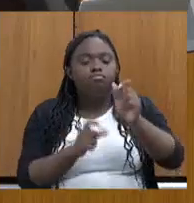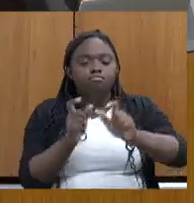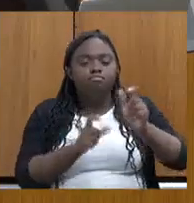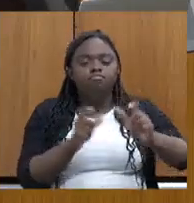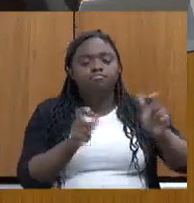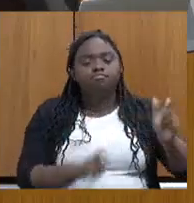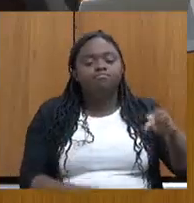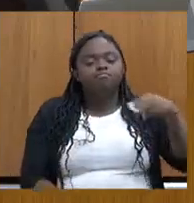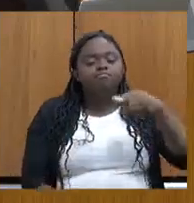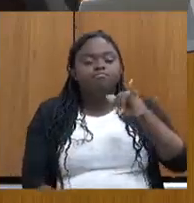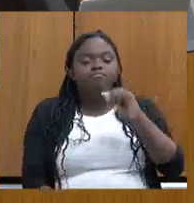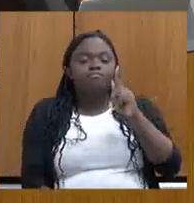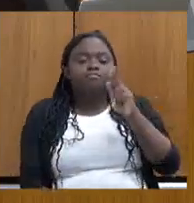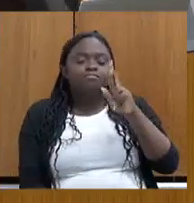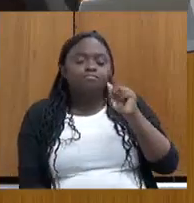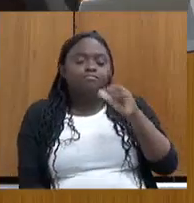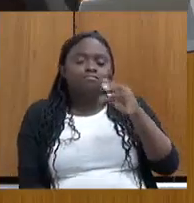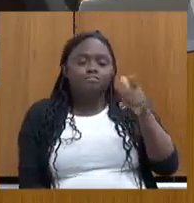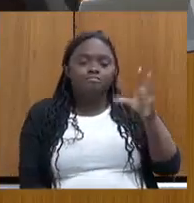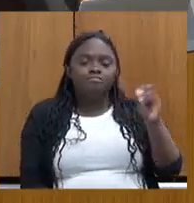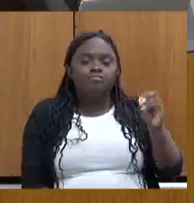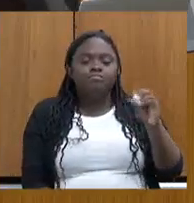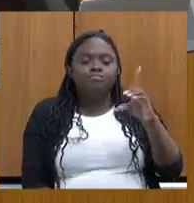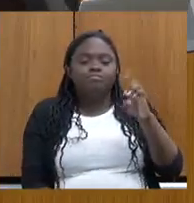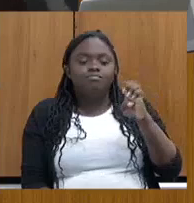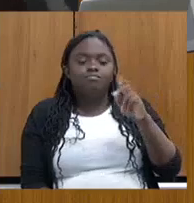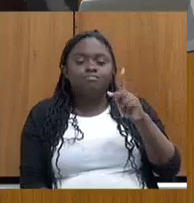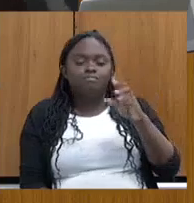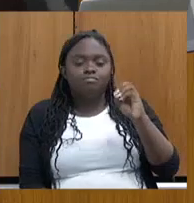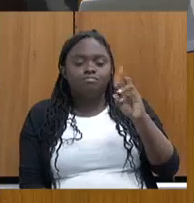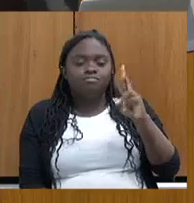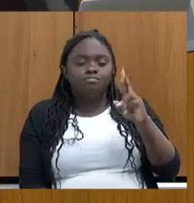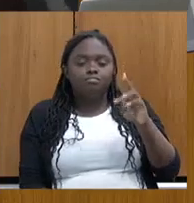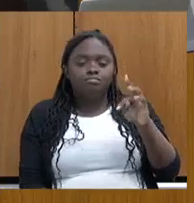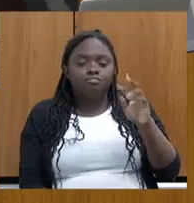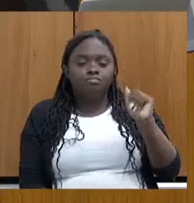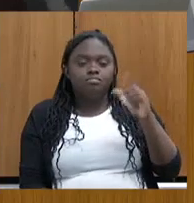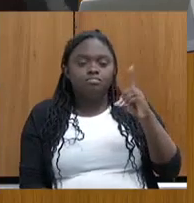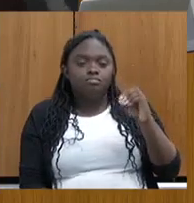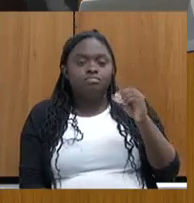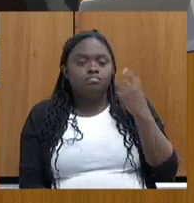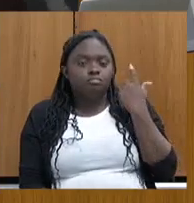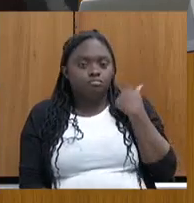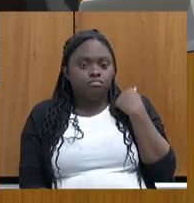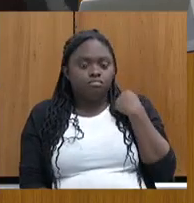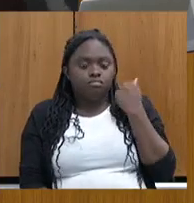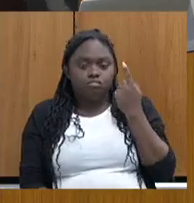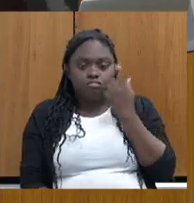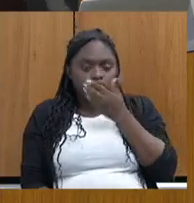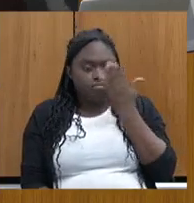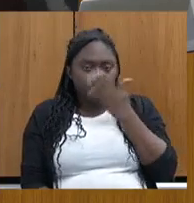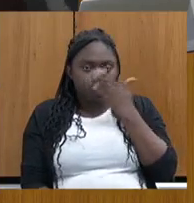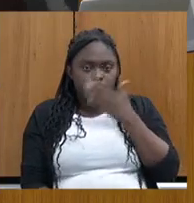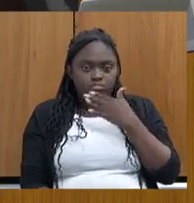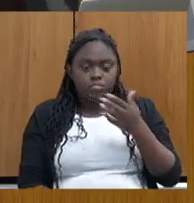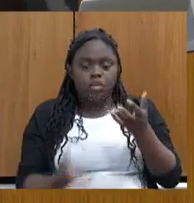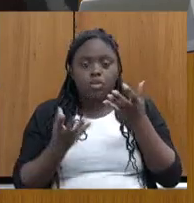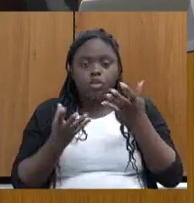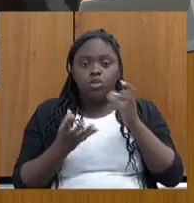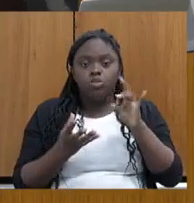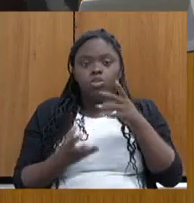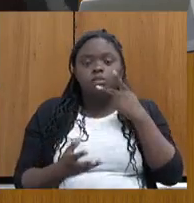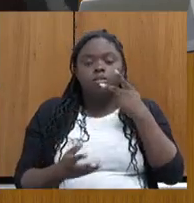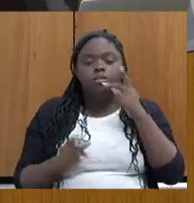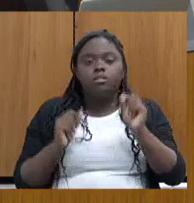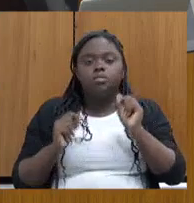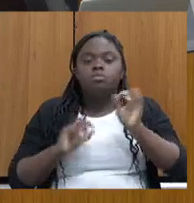a migração, os deportados. Eu não vi esse plano avançar. Não, ele está... Eu queria só falar o seguinte, o